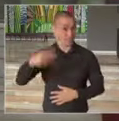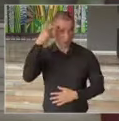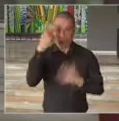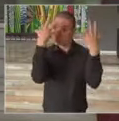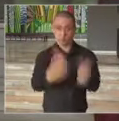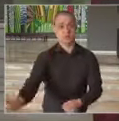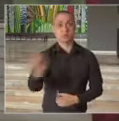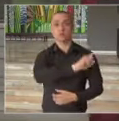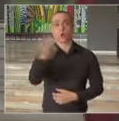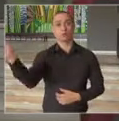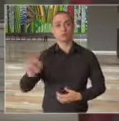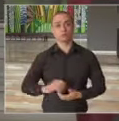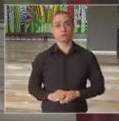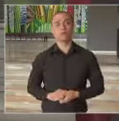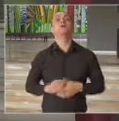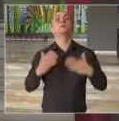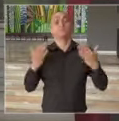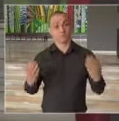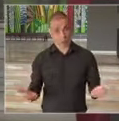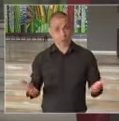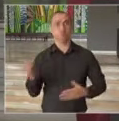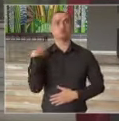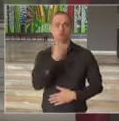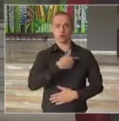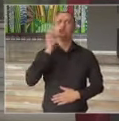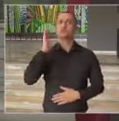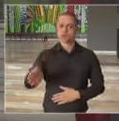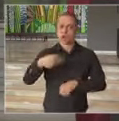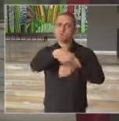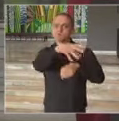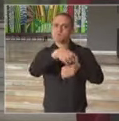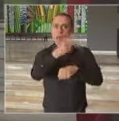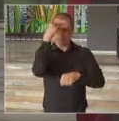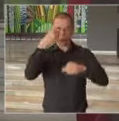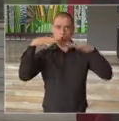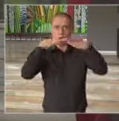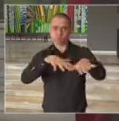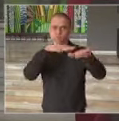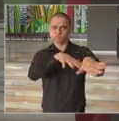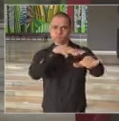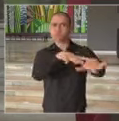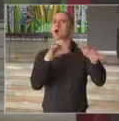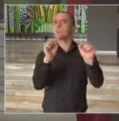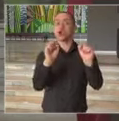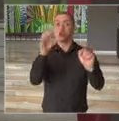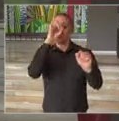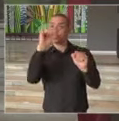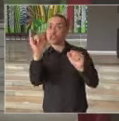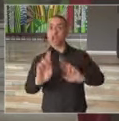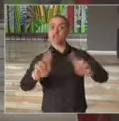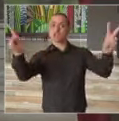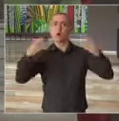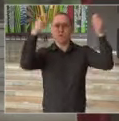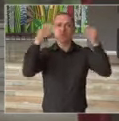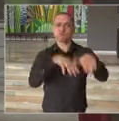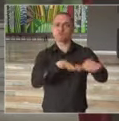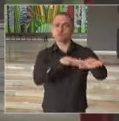não. Por isso mesmo, vamos instruir para que manifestações possam ocorrer em dias distintos.